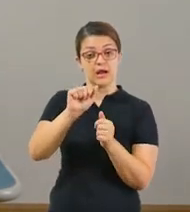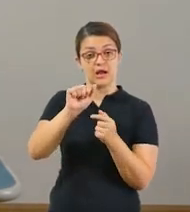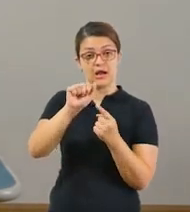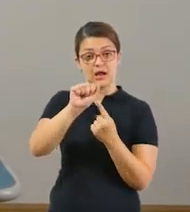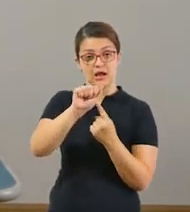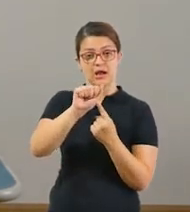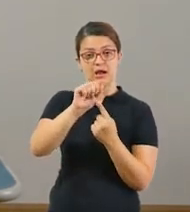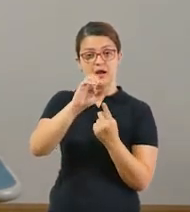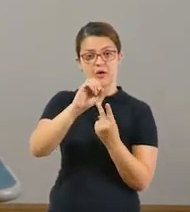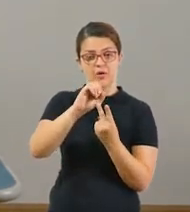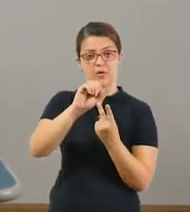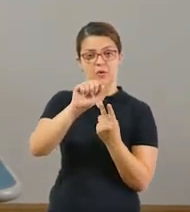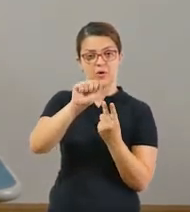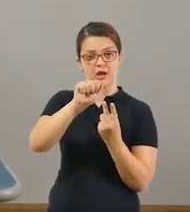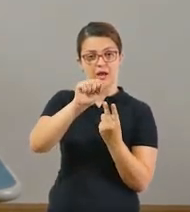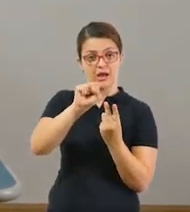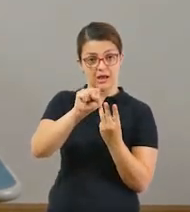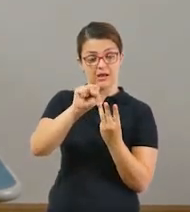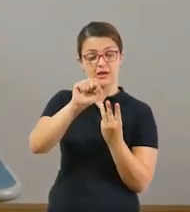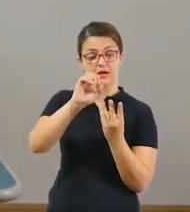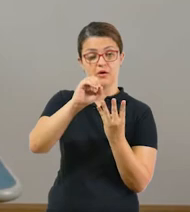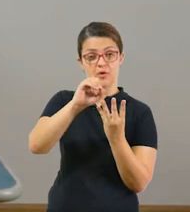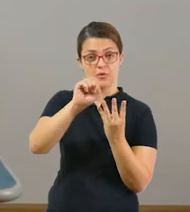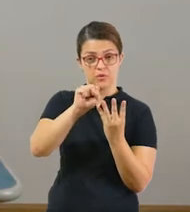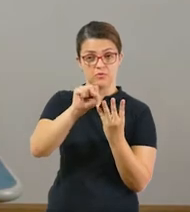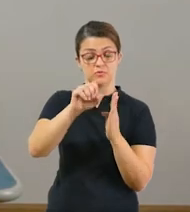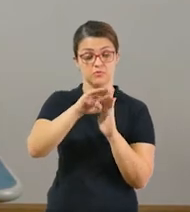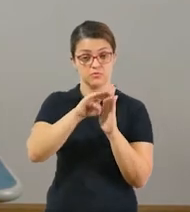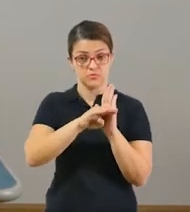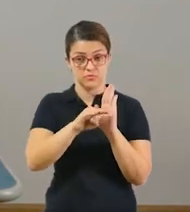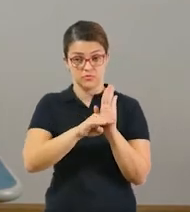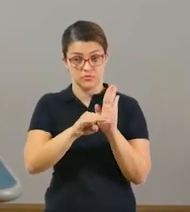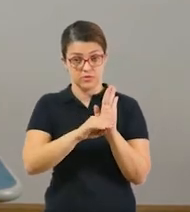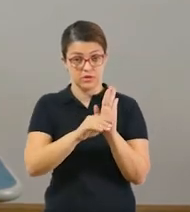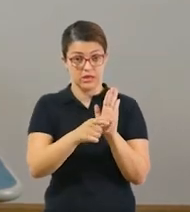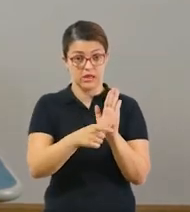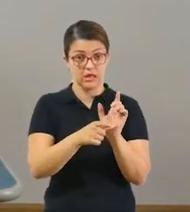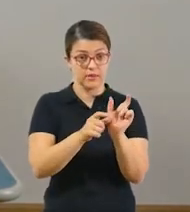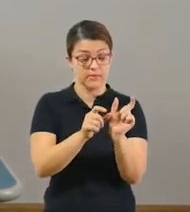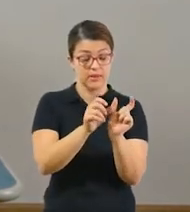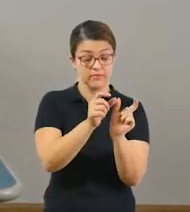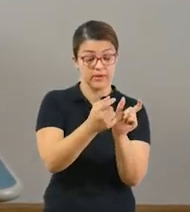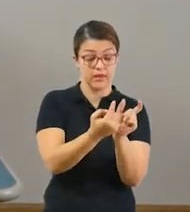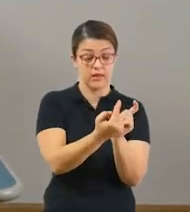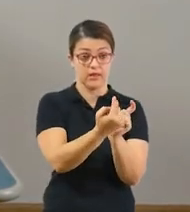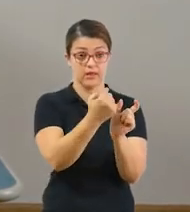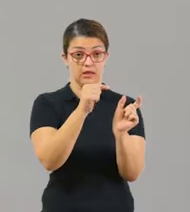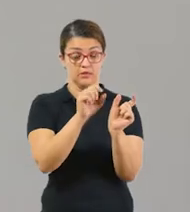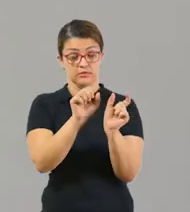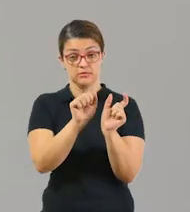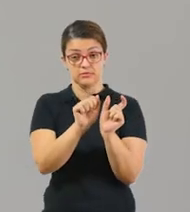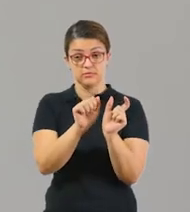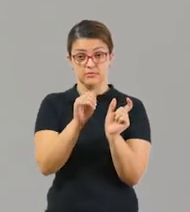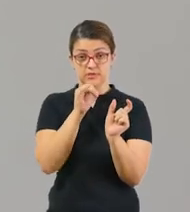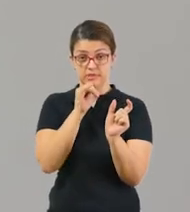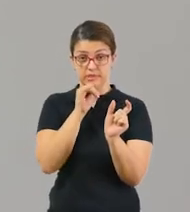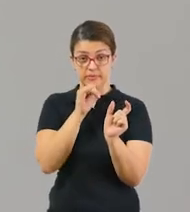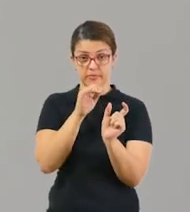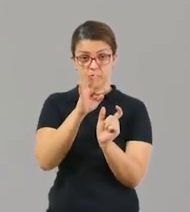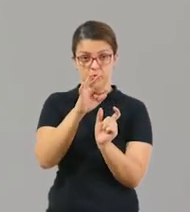colocar antes de cada palavra dessa lista que vocês criaram na atividade anterior. Eu usei como exemplo aqui